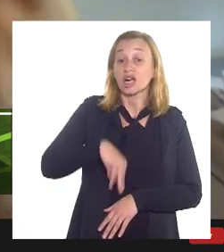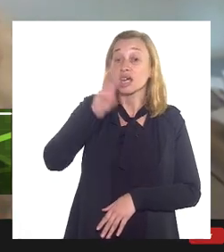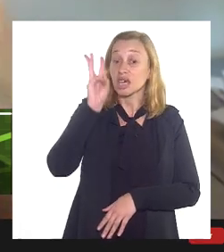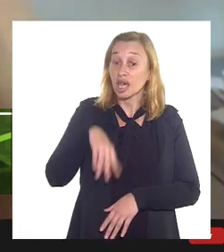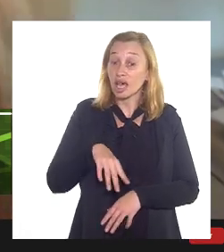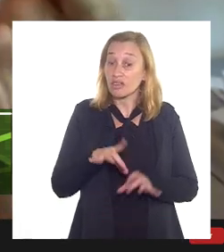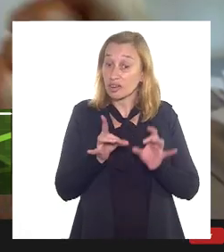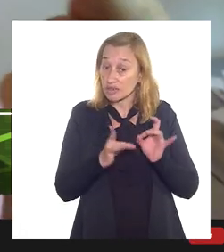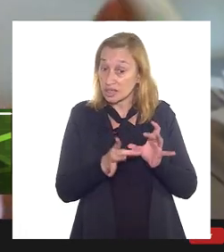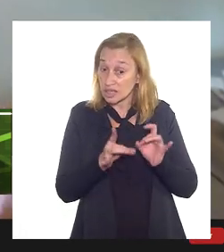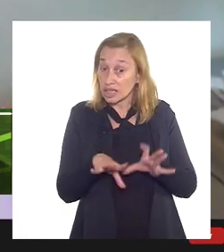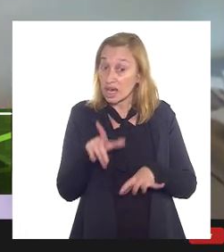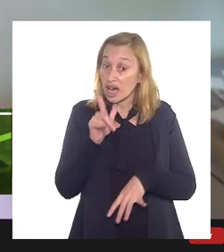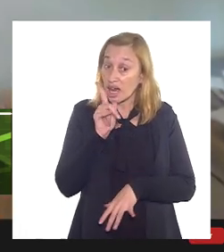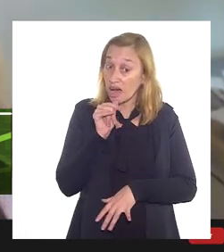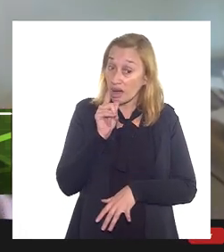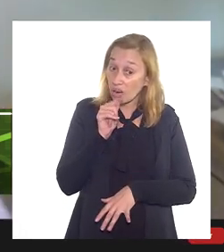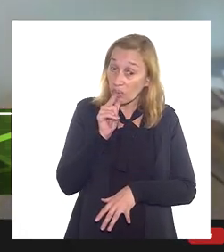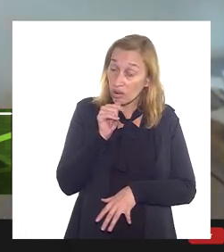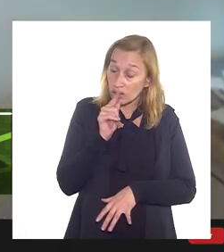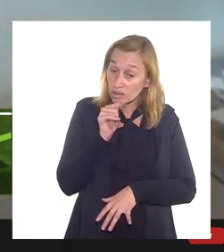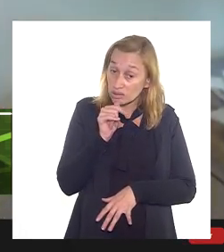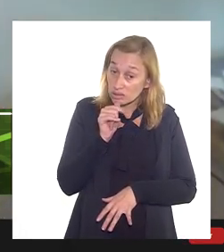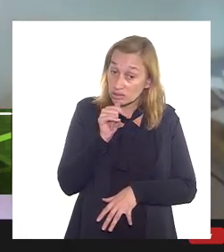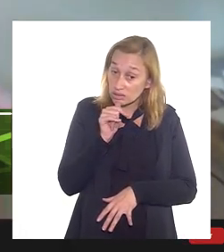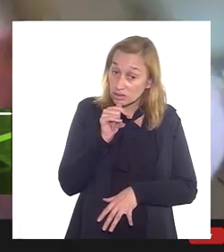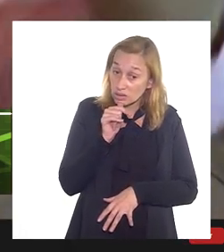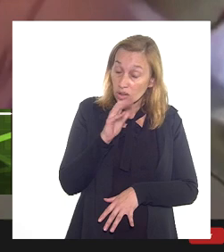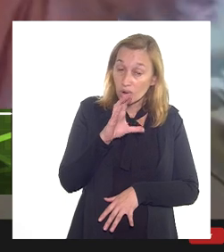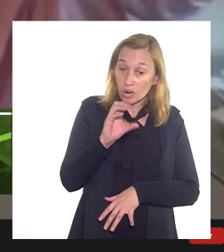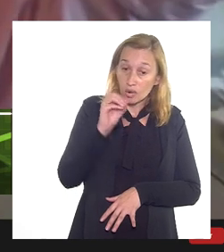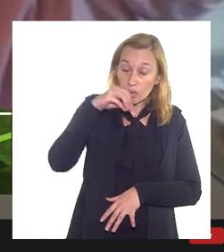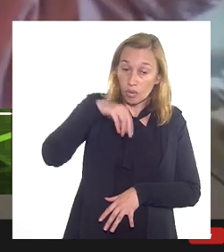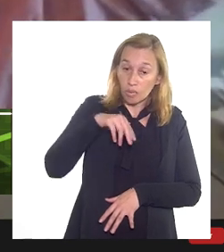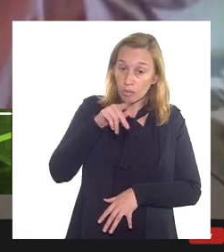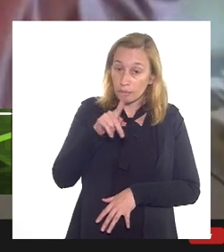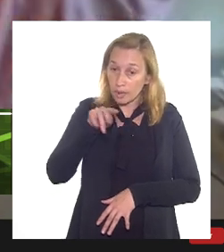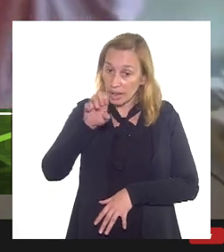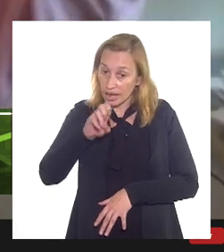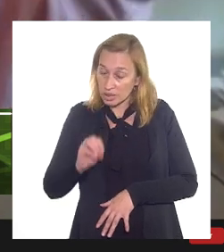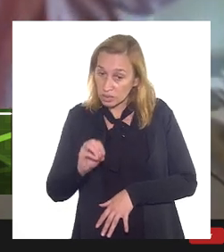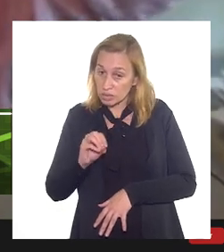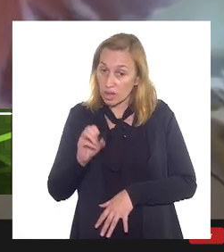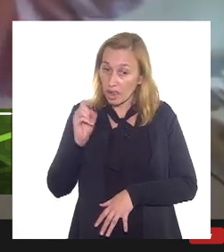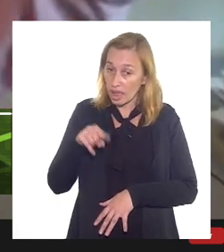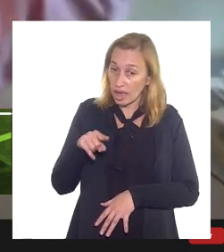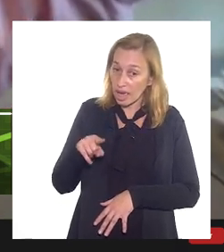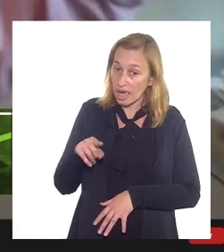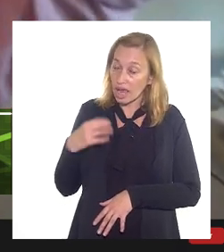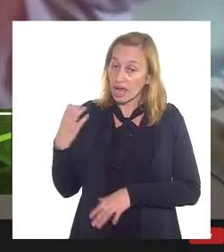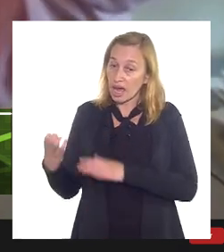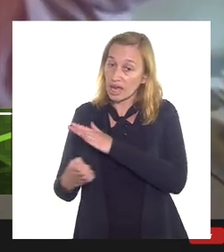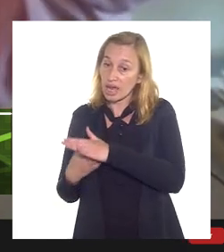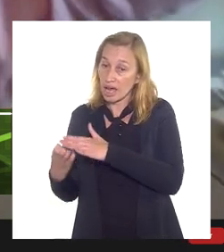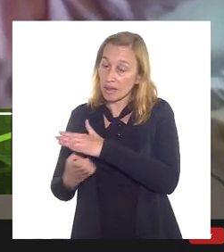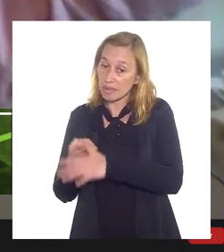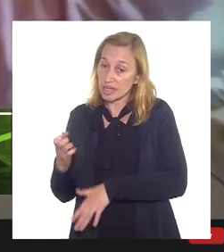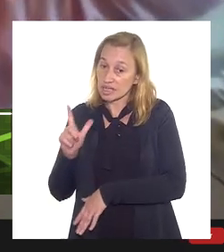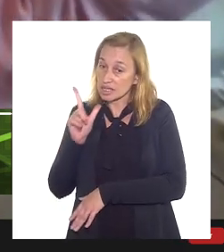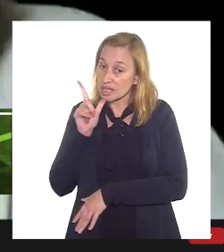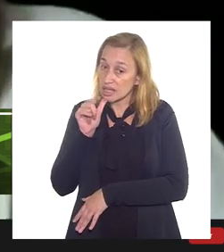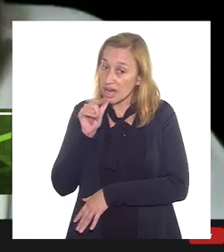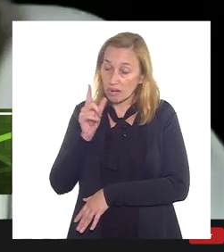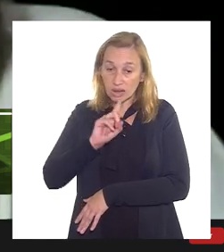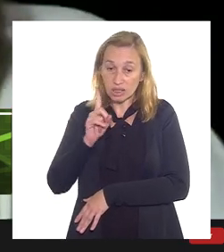vender água para o complexo é a CEDAI-água, e não mais a CEDAI-água e esgoto,